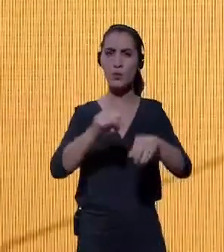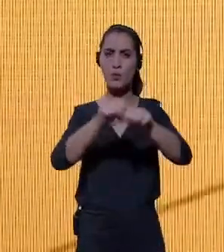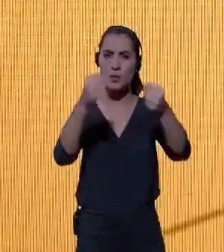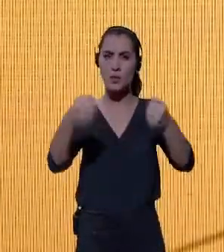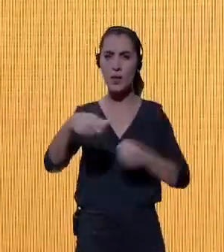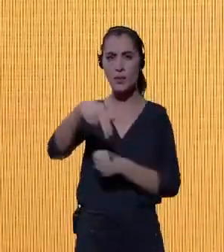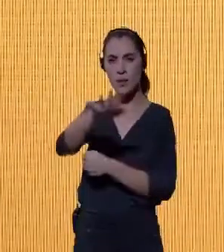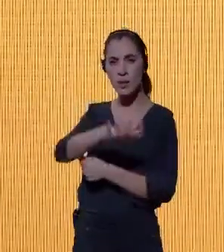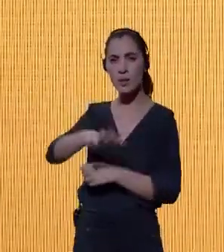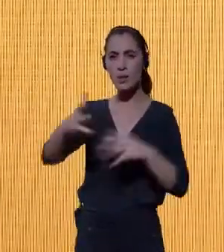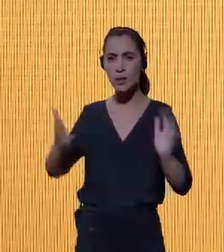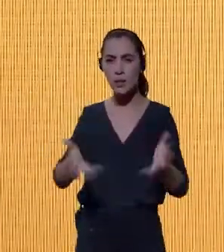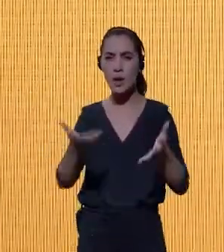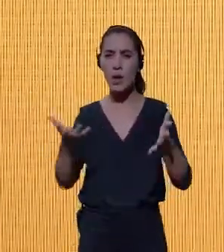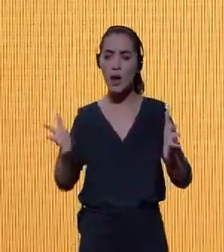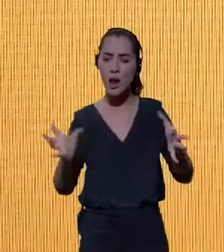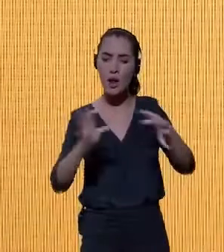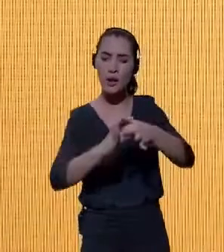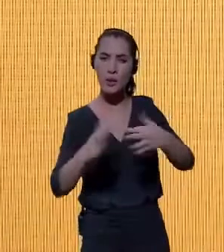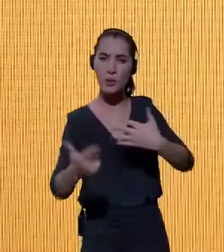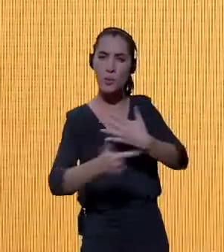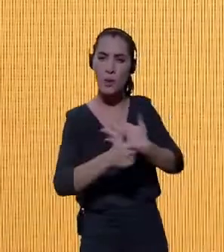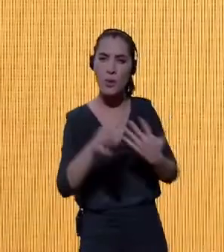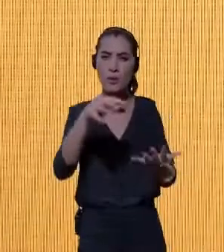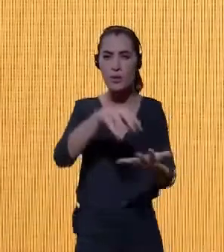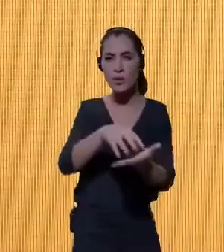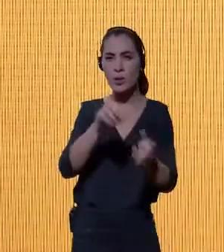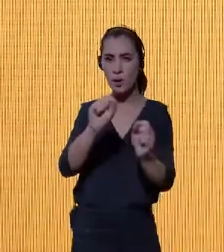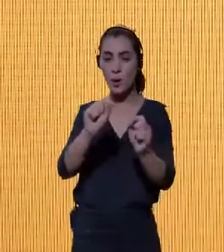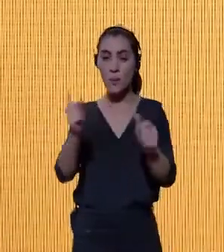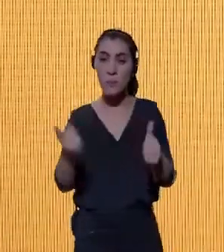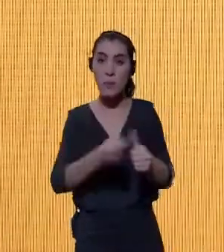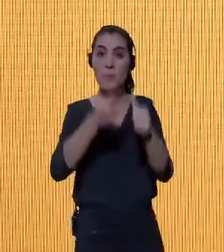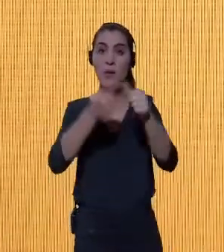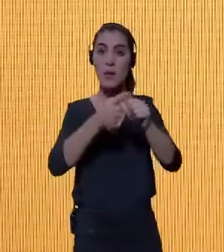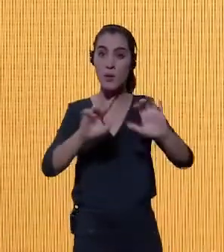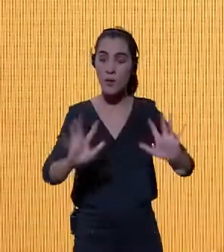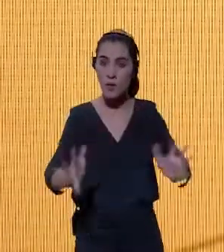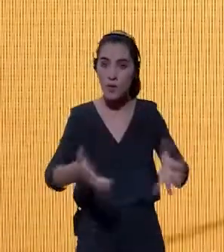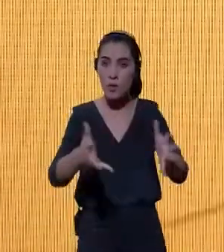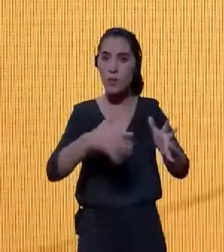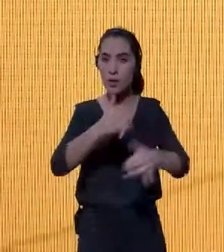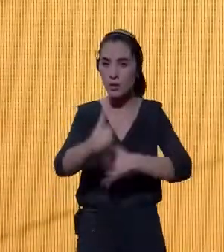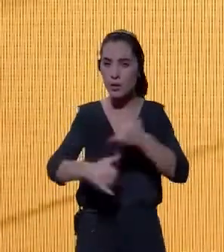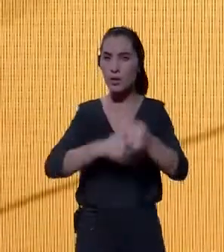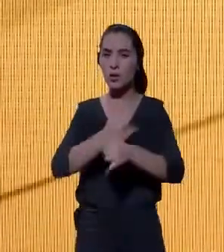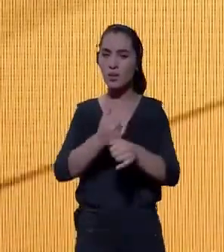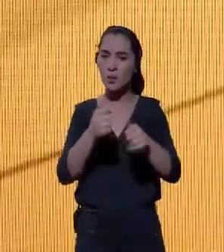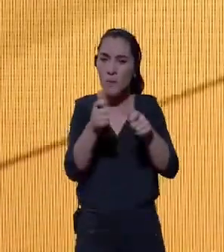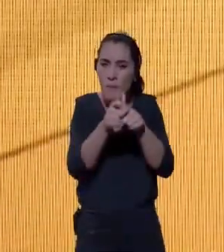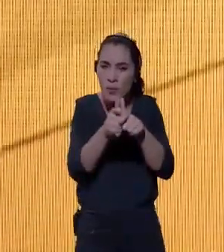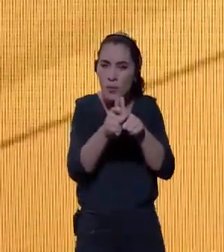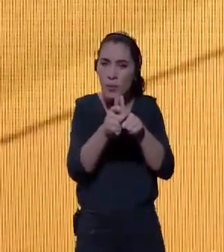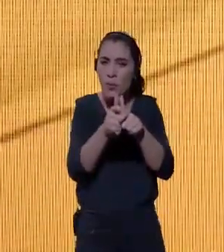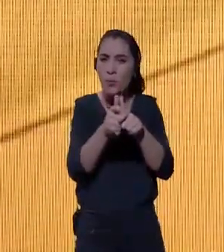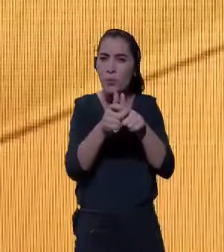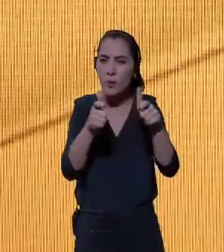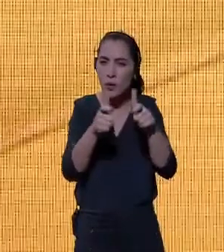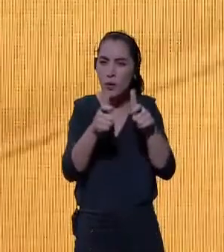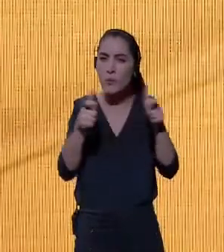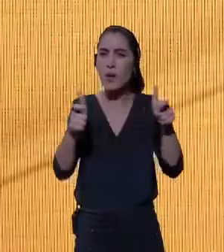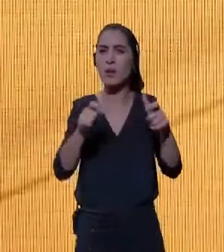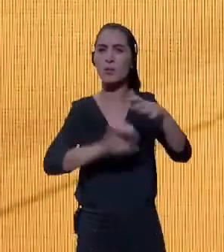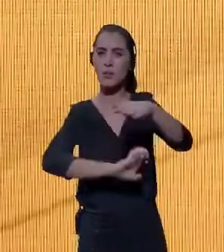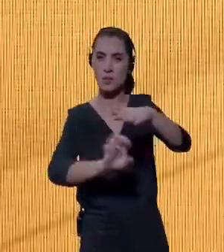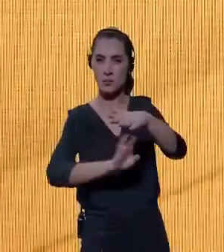está ligada ao seu papel central, primeiramente no fomento à digitalização de micro, pequenas e médias empresas, desafio que ficou ainda